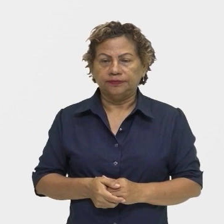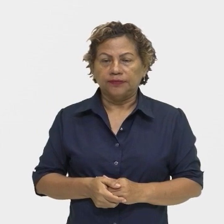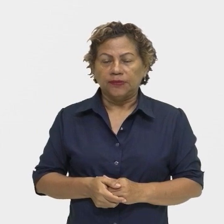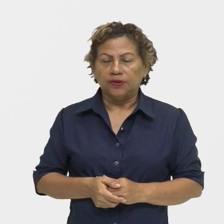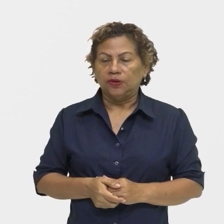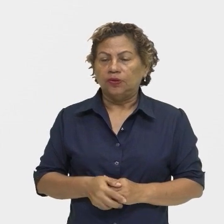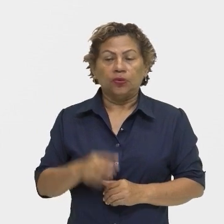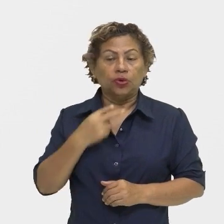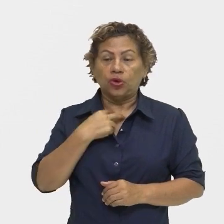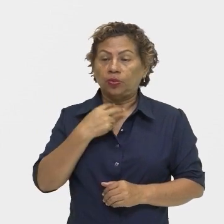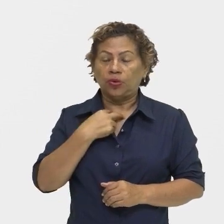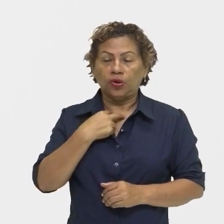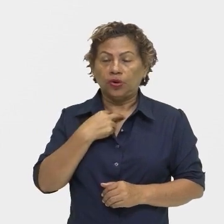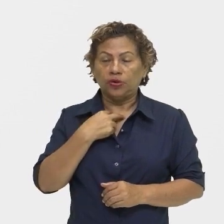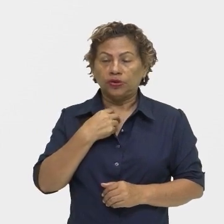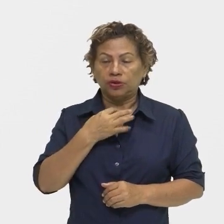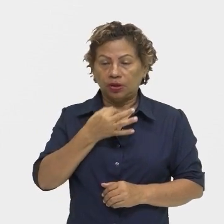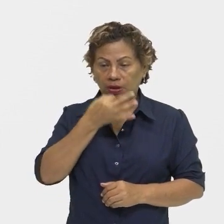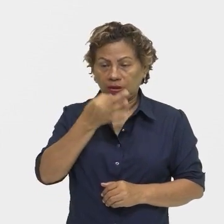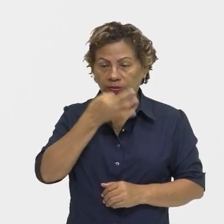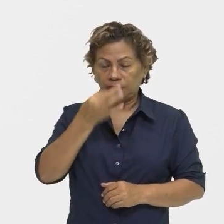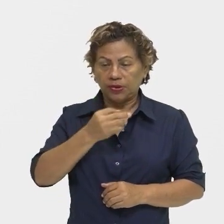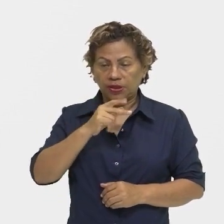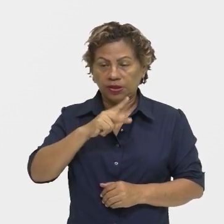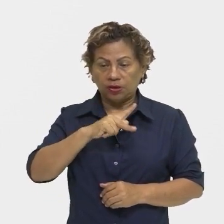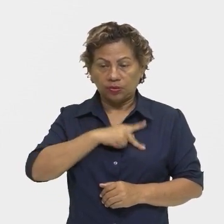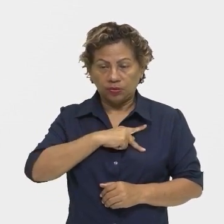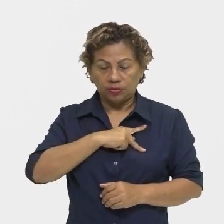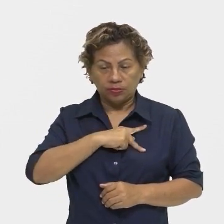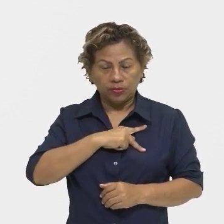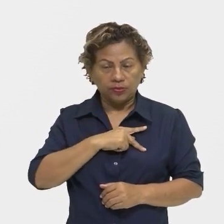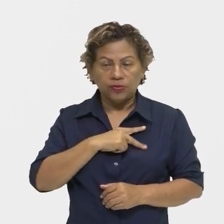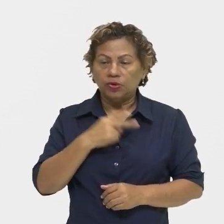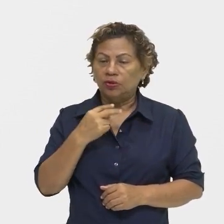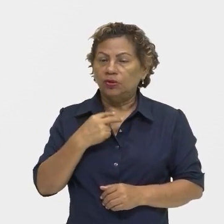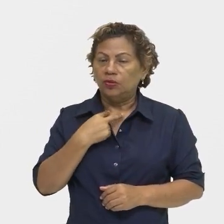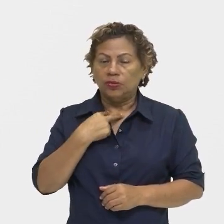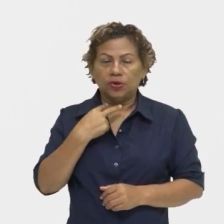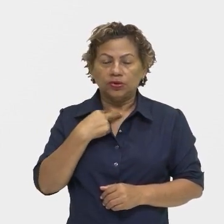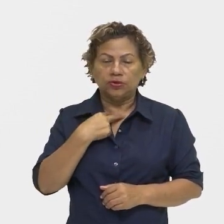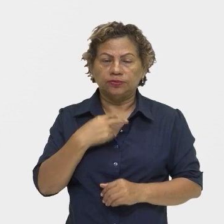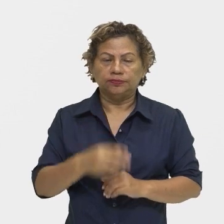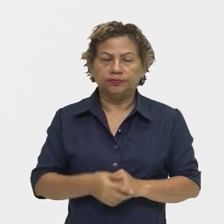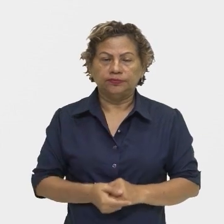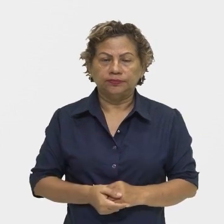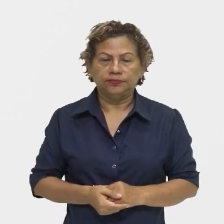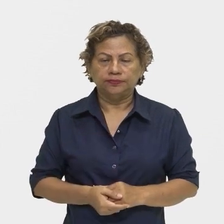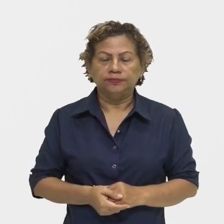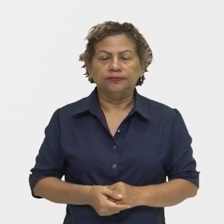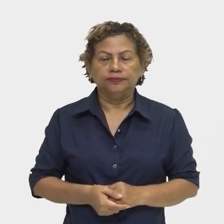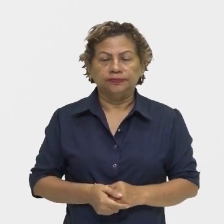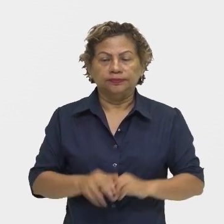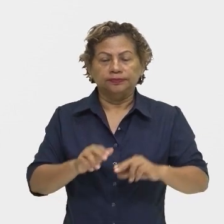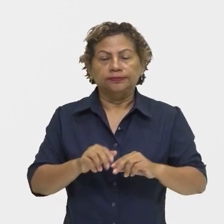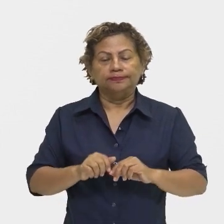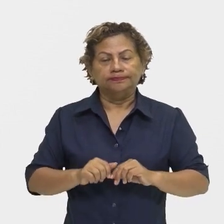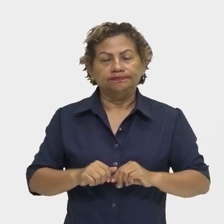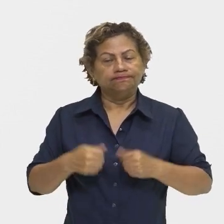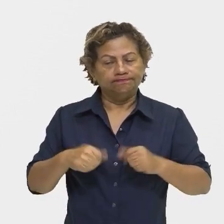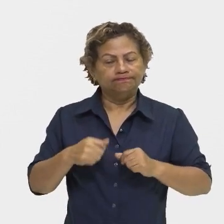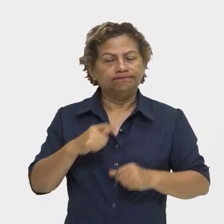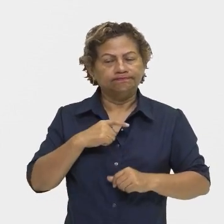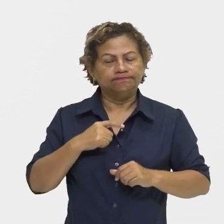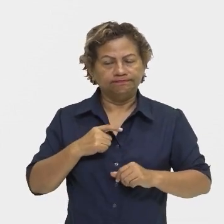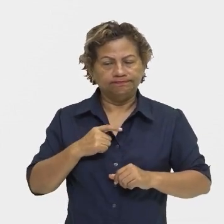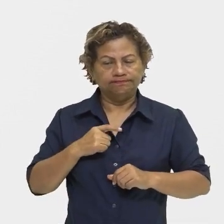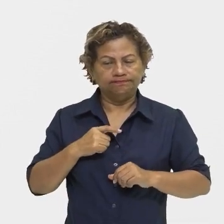opinião dele, até porque vocês estudaram comigo em alguma aula, né? Que fala sobre a questão do código de ética do jornalista, né?